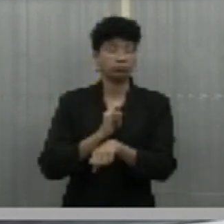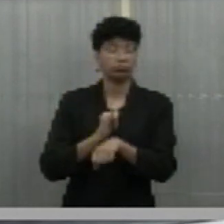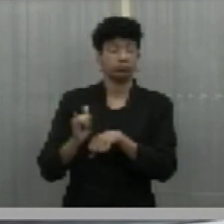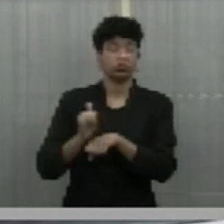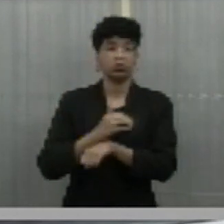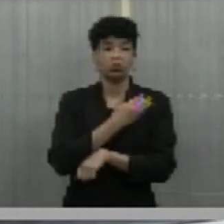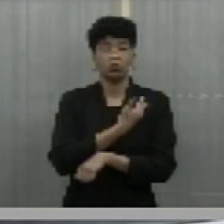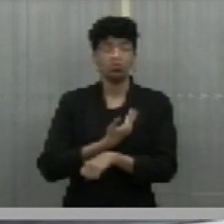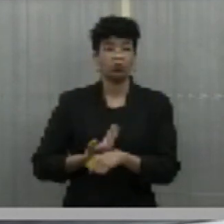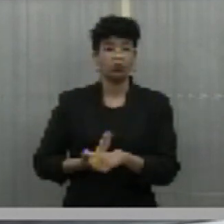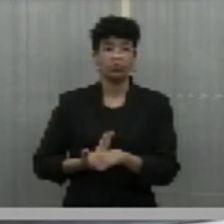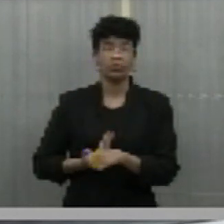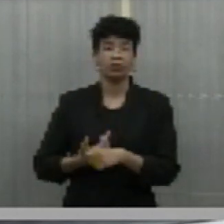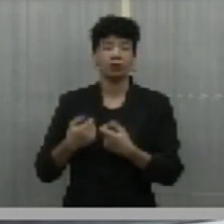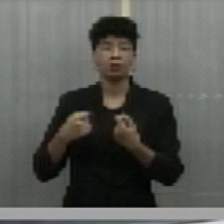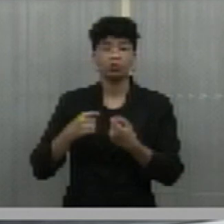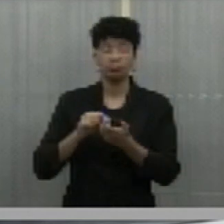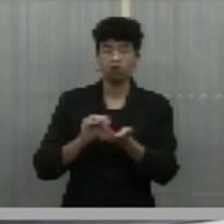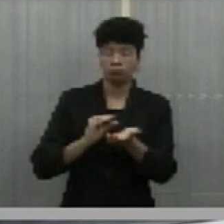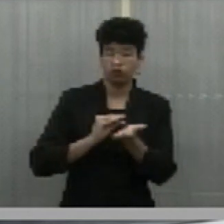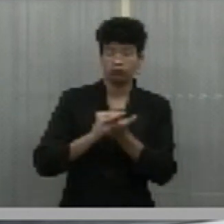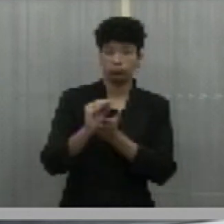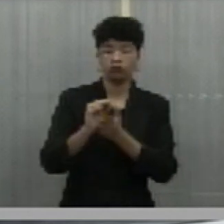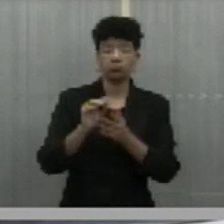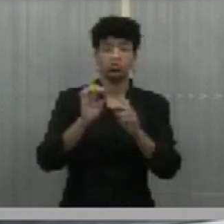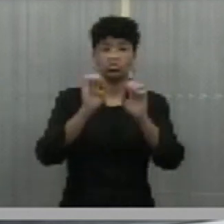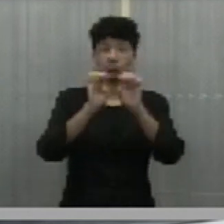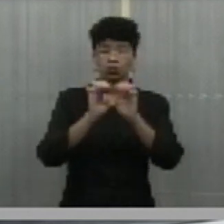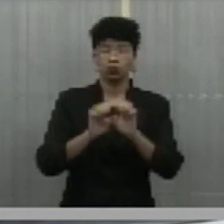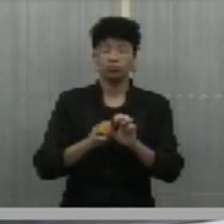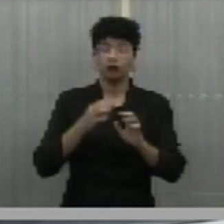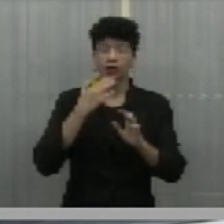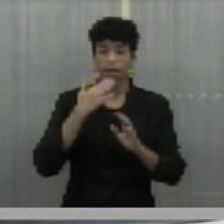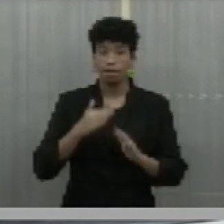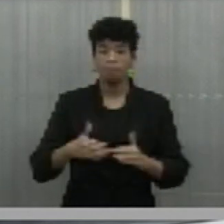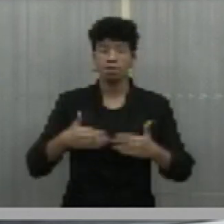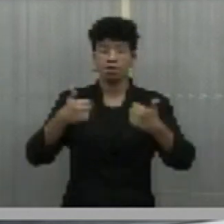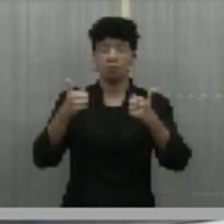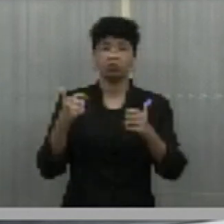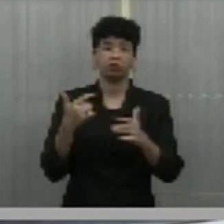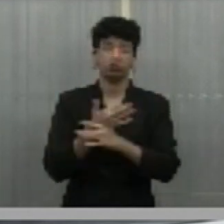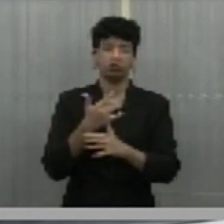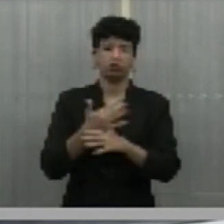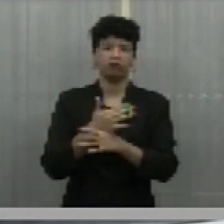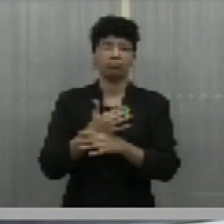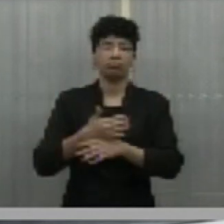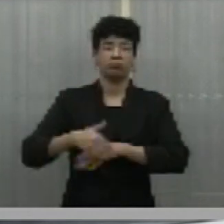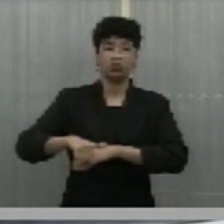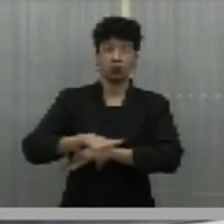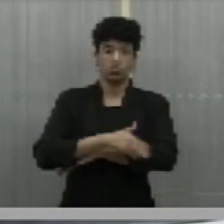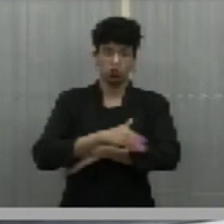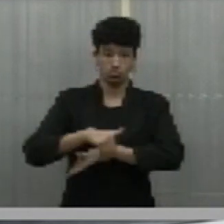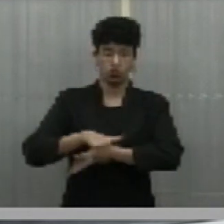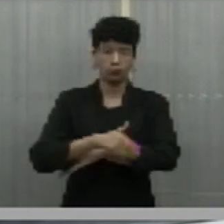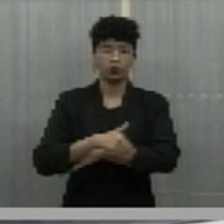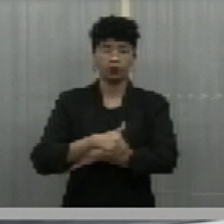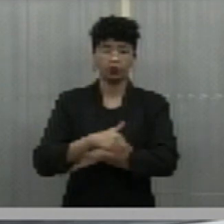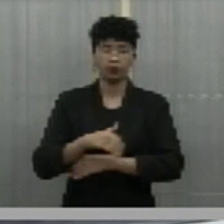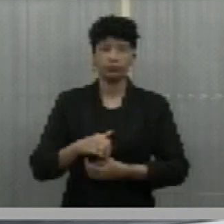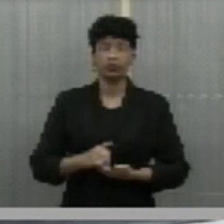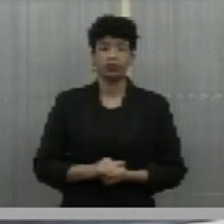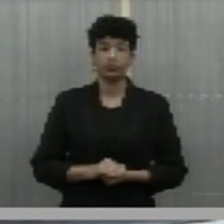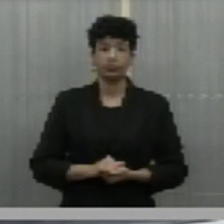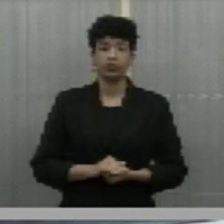indicado um investimento para a estruturação da cidade no que se refere às ciclovias. e